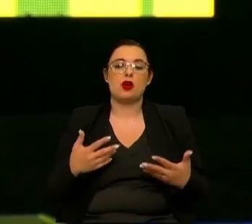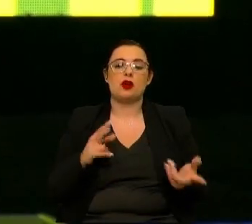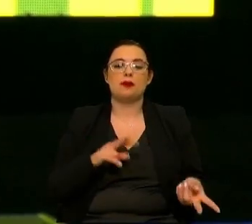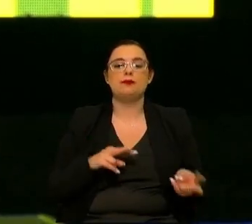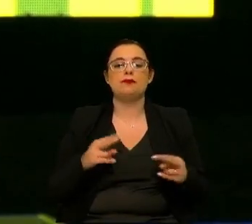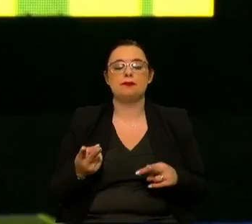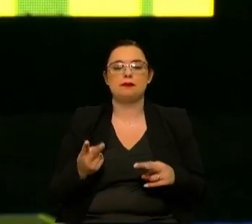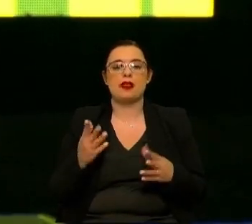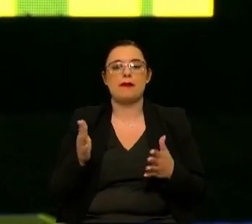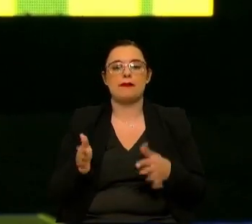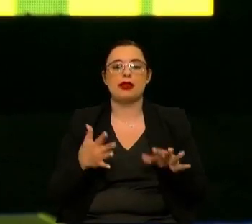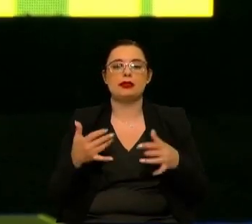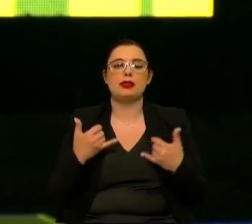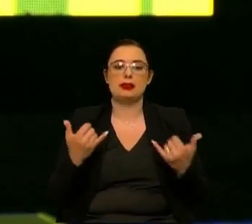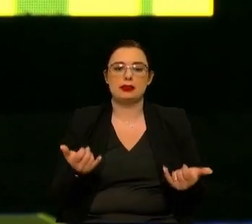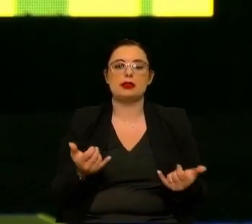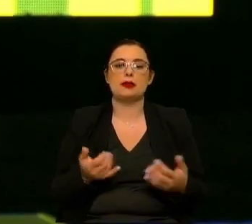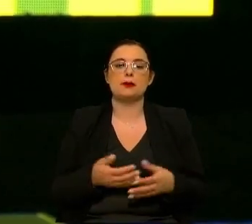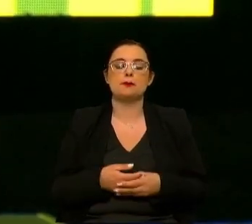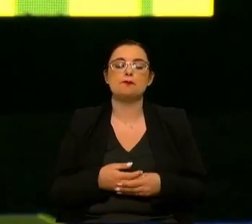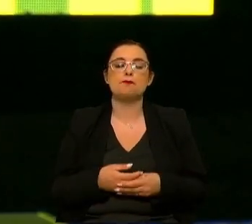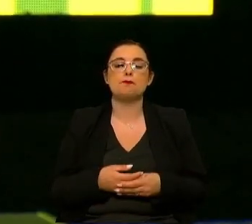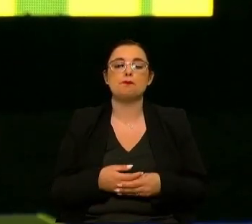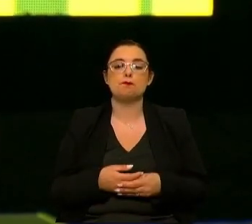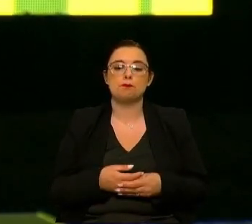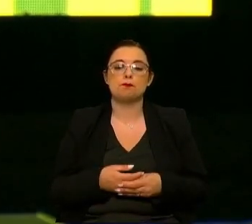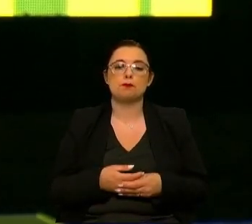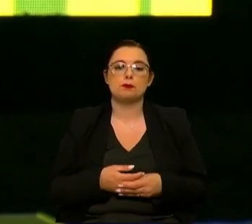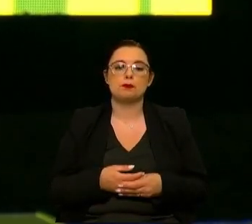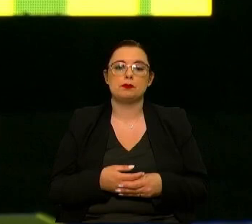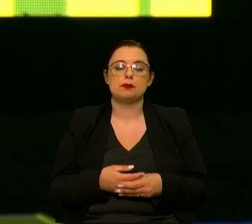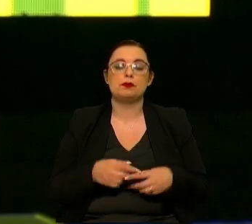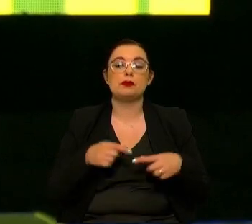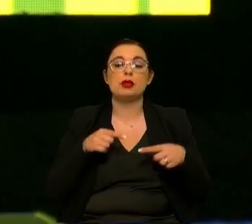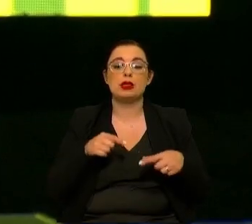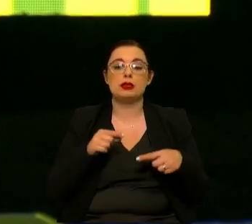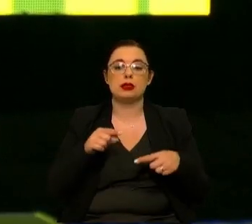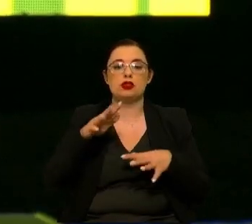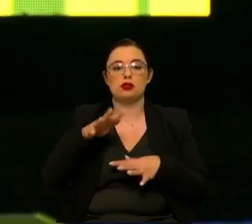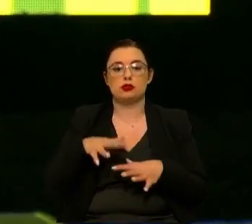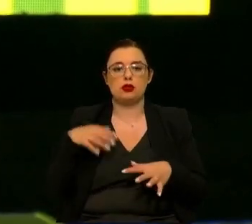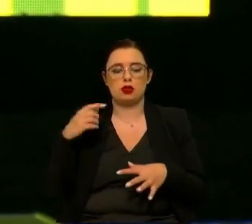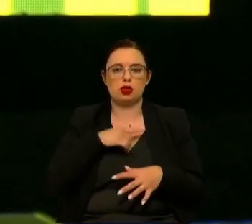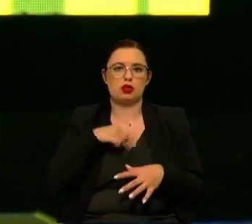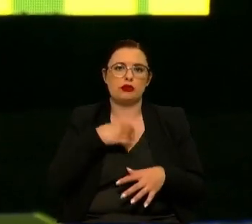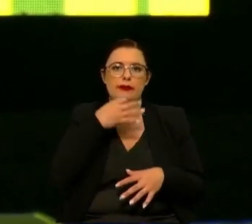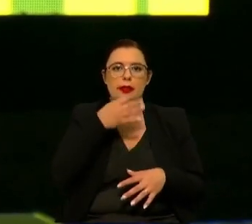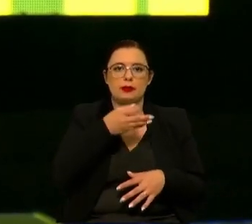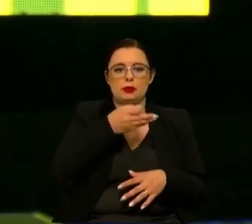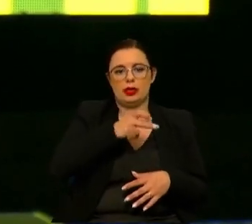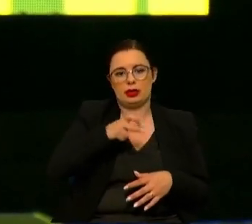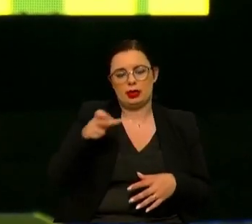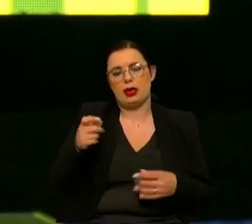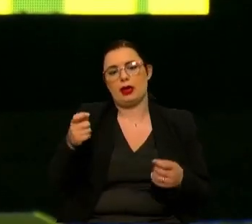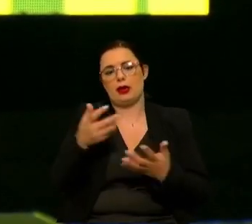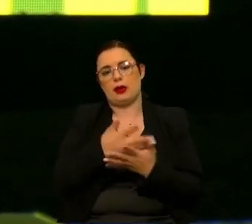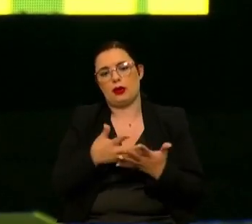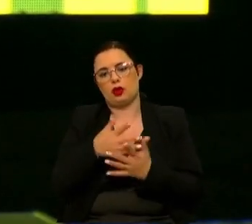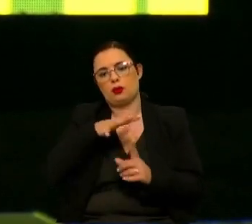para uma parte seguinte neste neste congresso famoso também aqui do PRR e o impacto que tem na economia